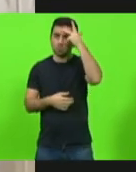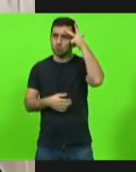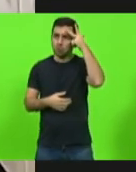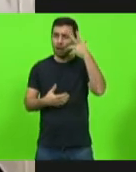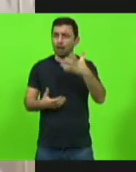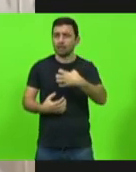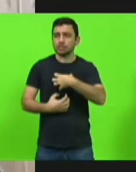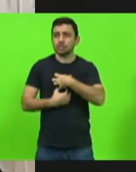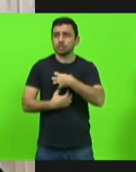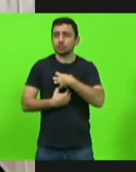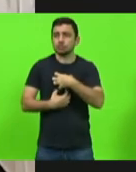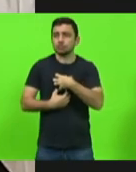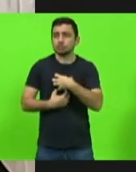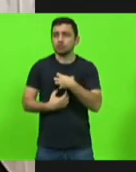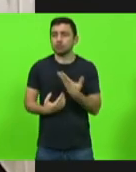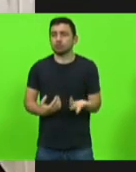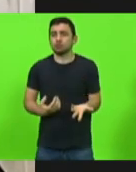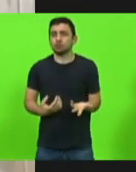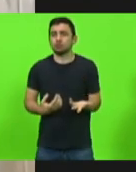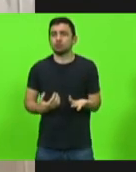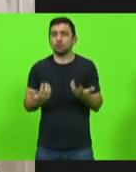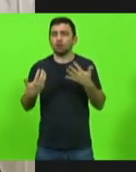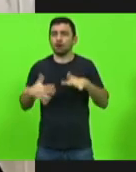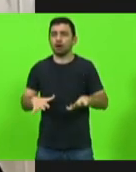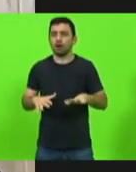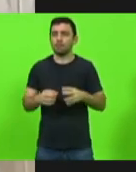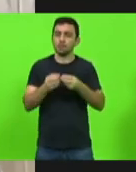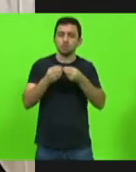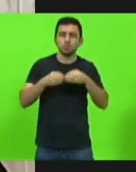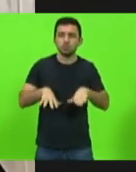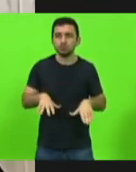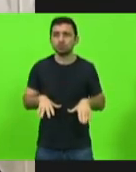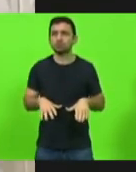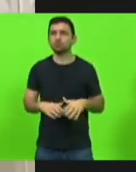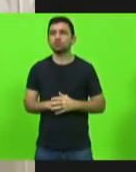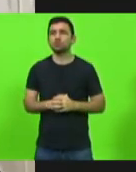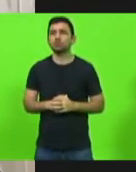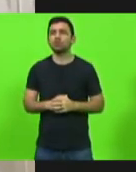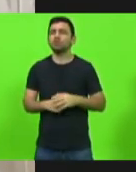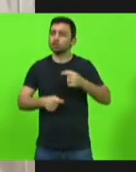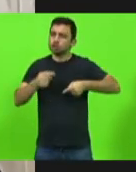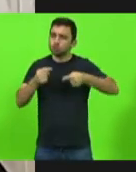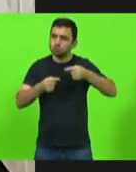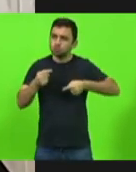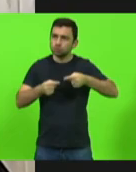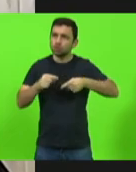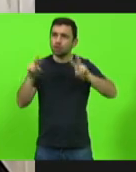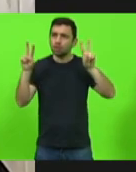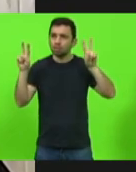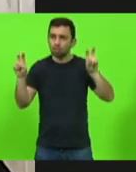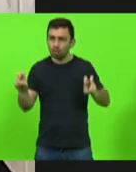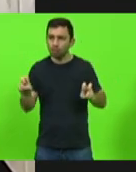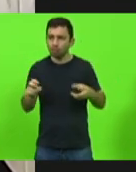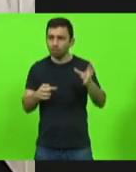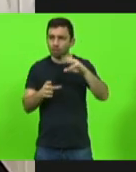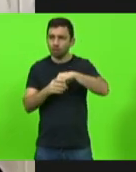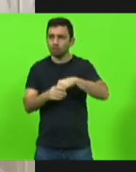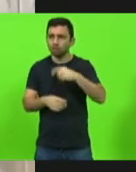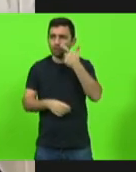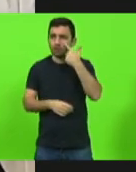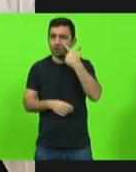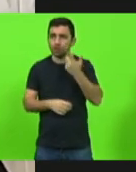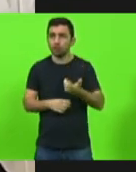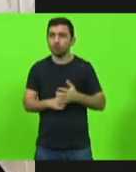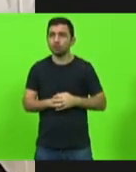sentindo melindrado ou está se sentindo prejudicado com isso, mas vamos discutir essa matéria lá dentro do plenário. Já